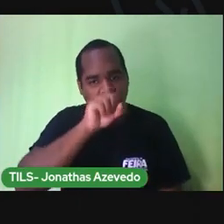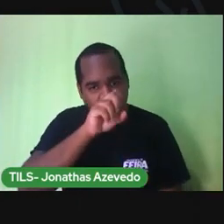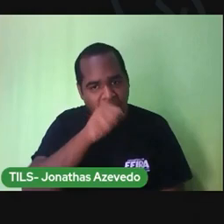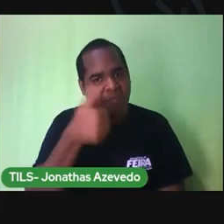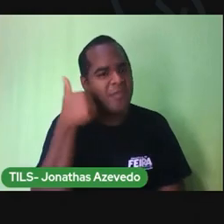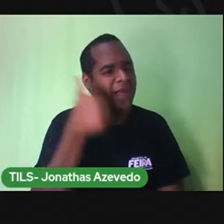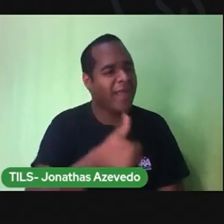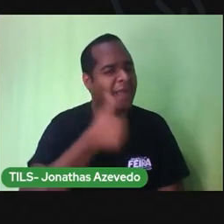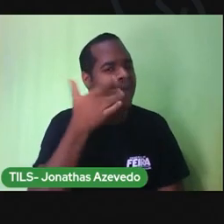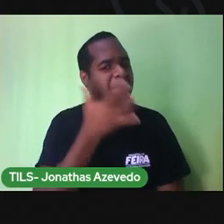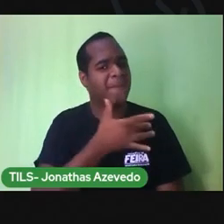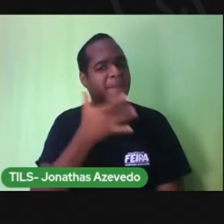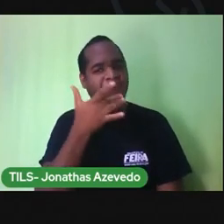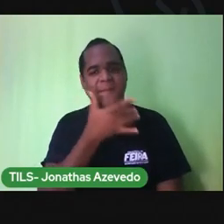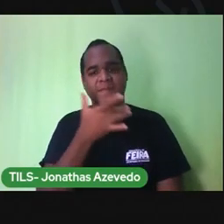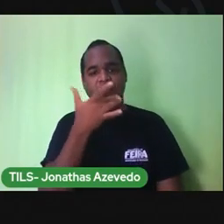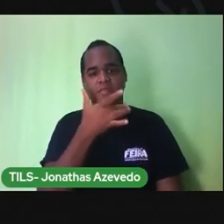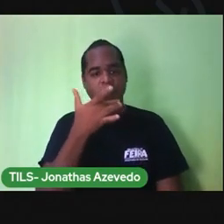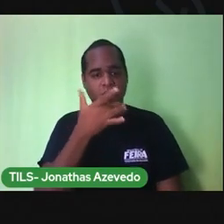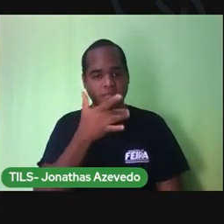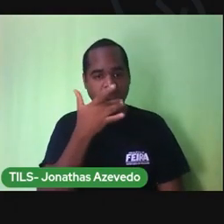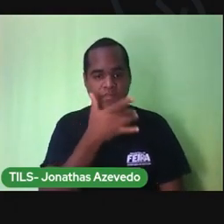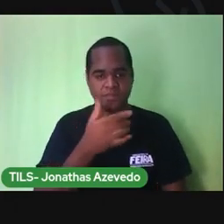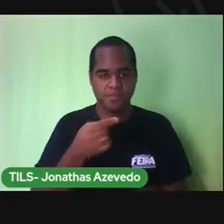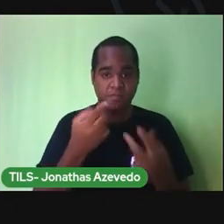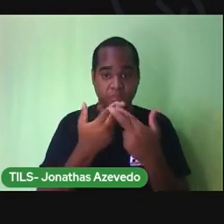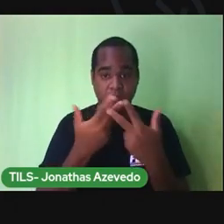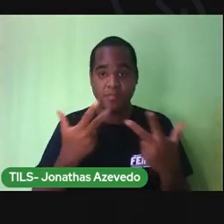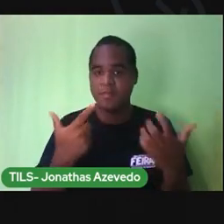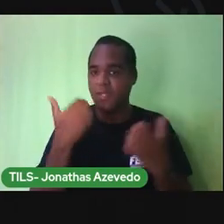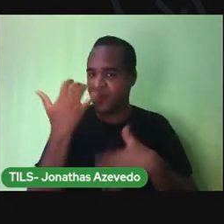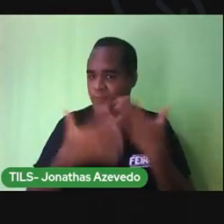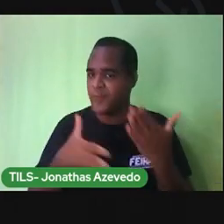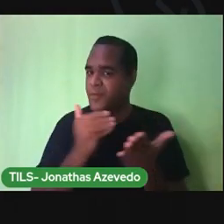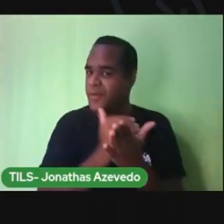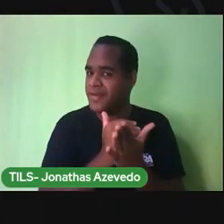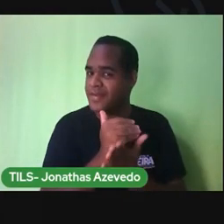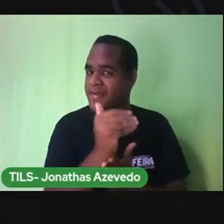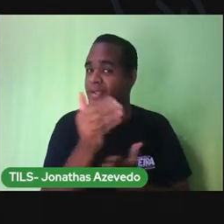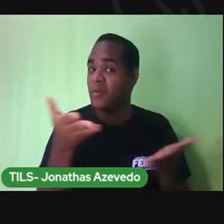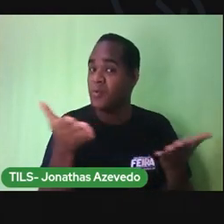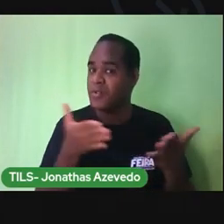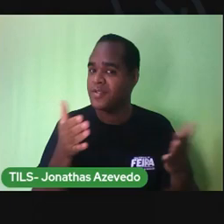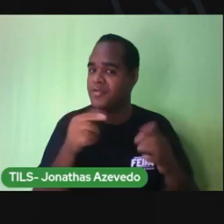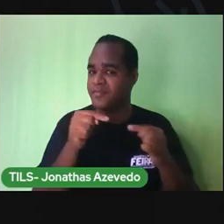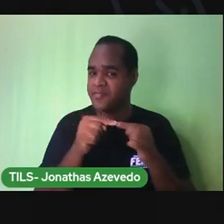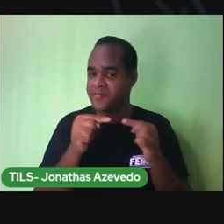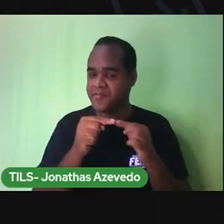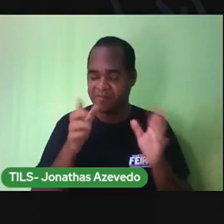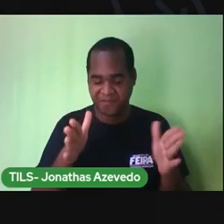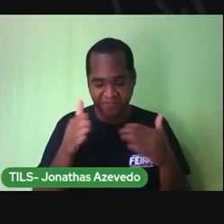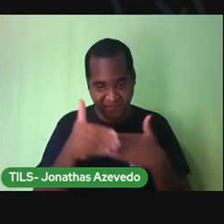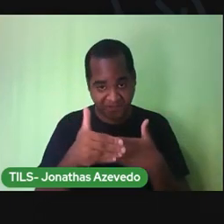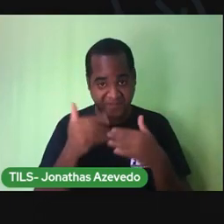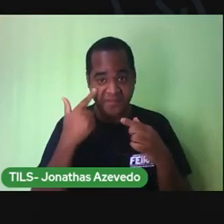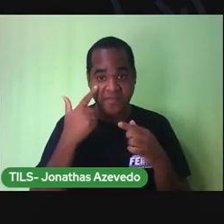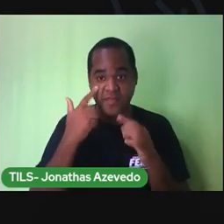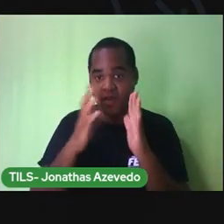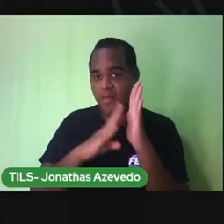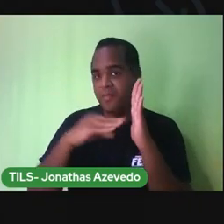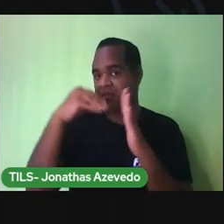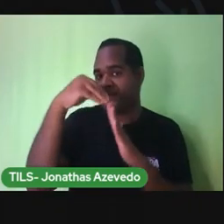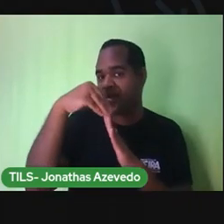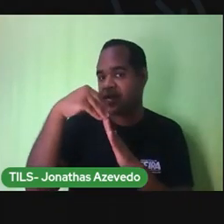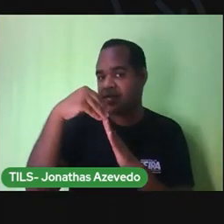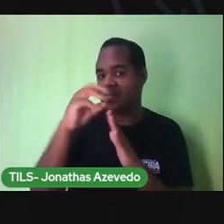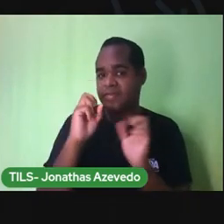e vamos começar a nossa aula por essa caixa. Mas antes, vamos lá para o nosso calendário, ok? Vamos lá!